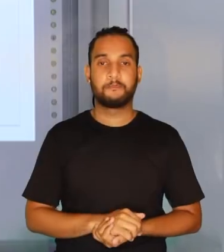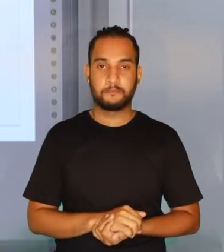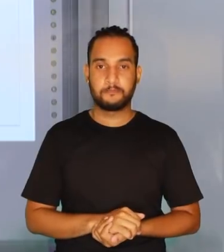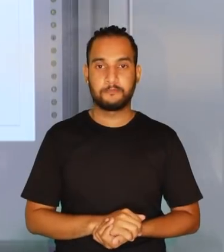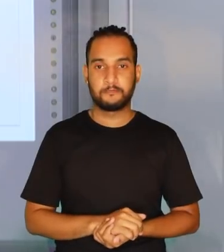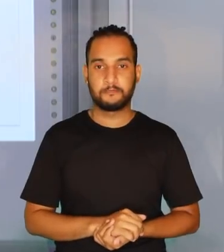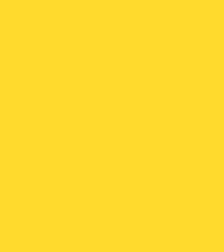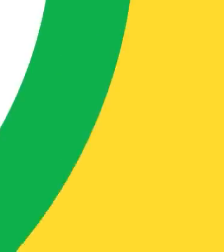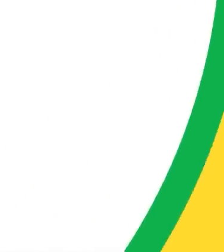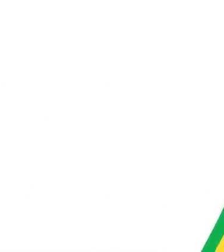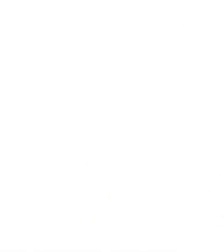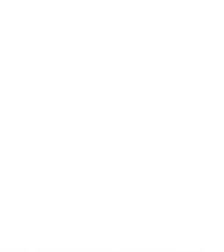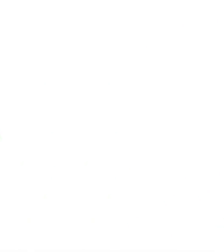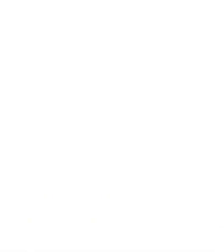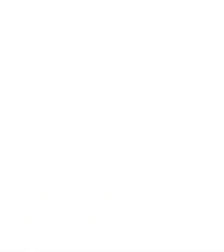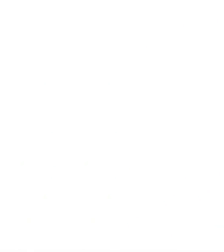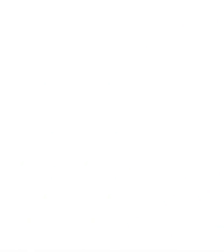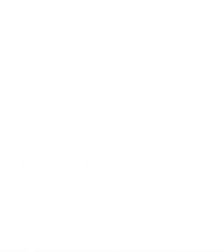ter ajudado.